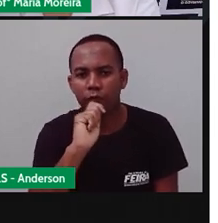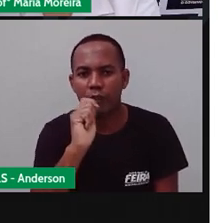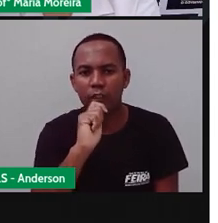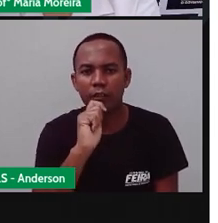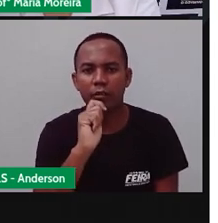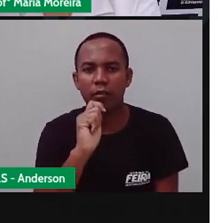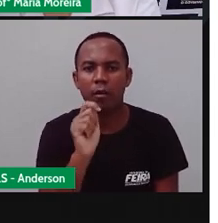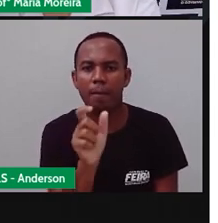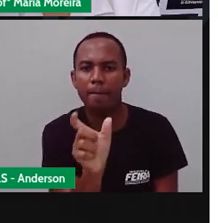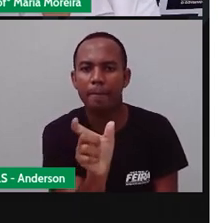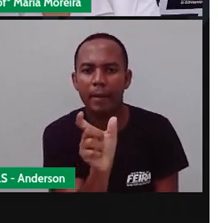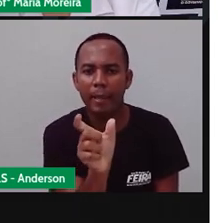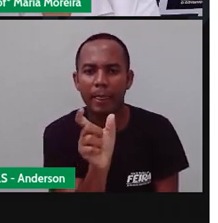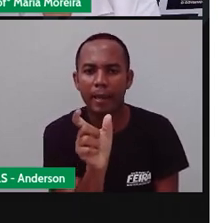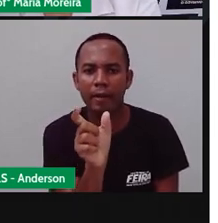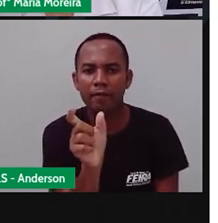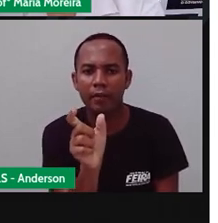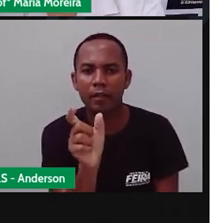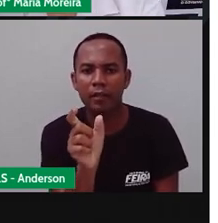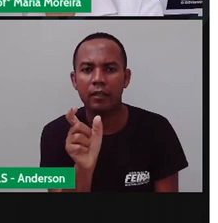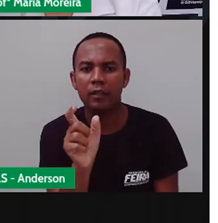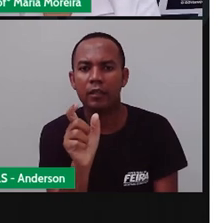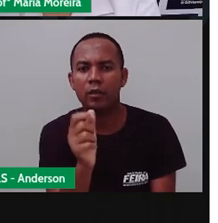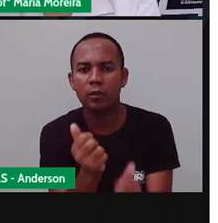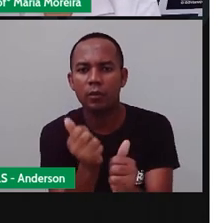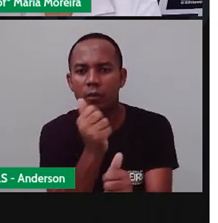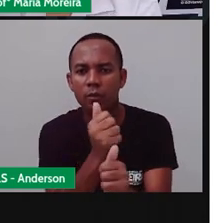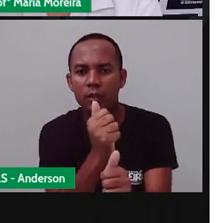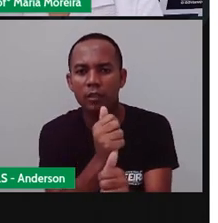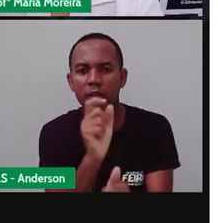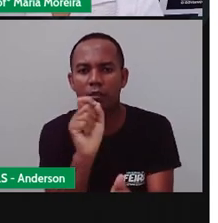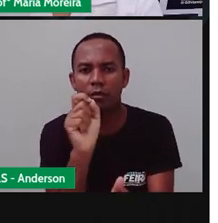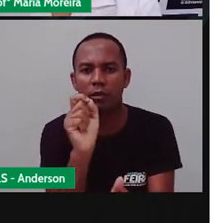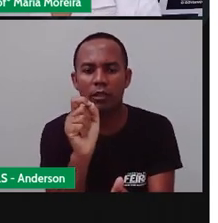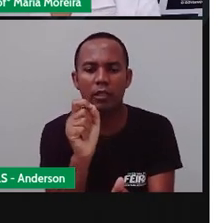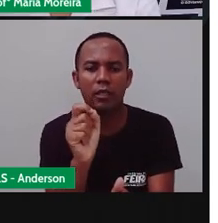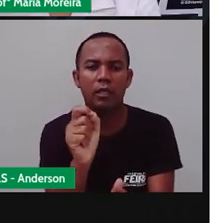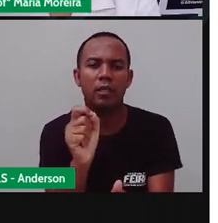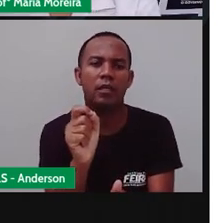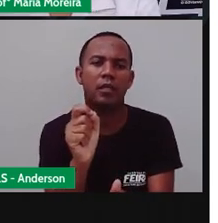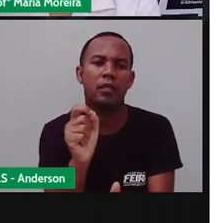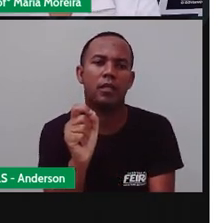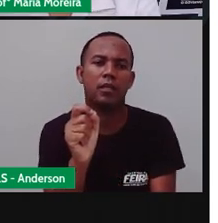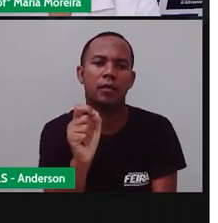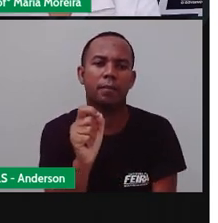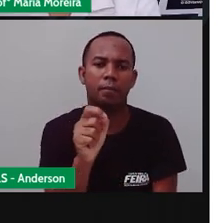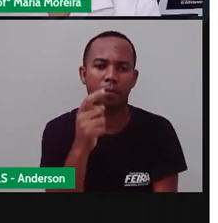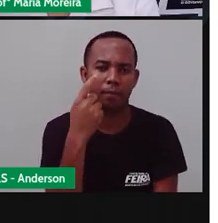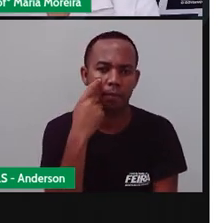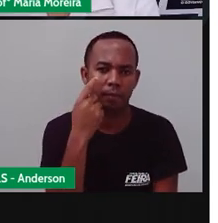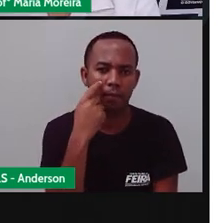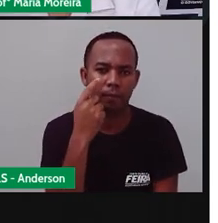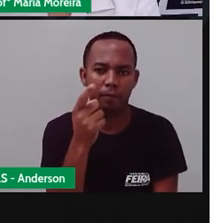Sorvete. Amanhã vai ter prova. Então, quem é o substantivo aqui?